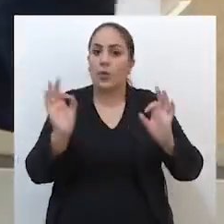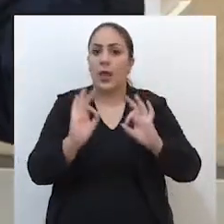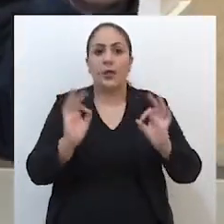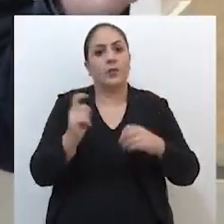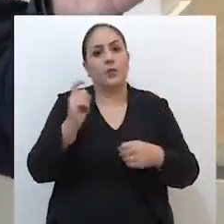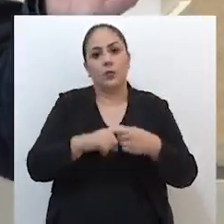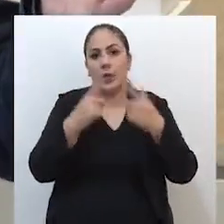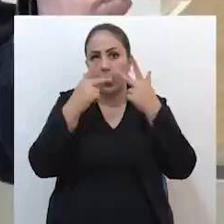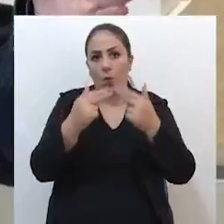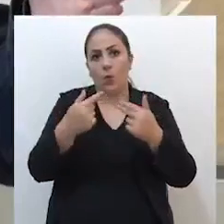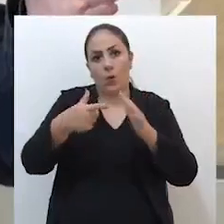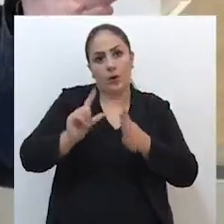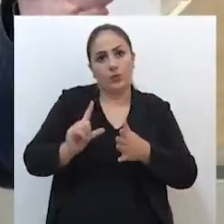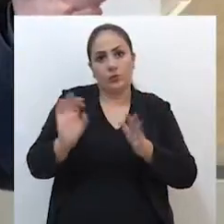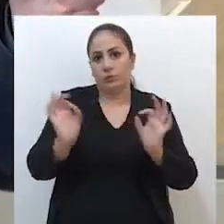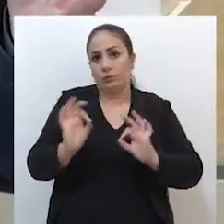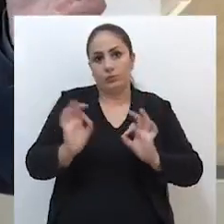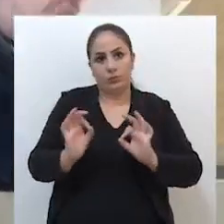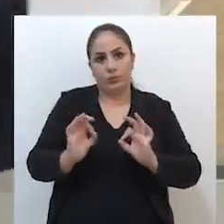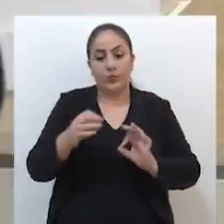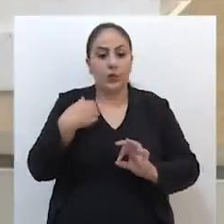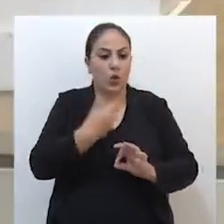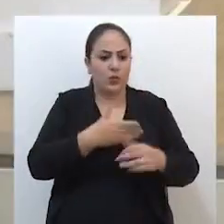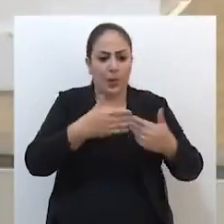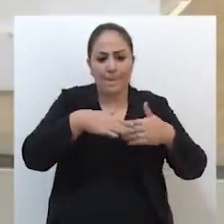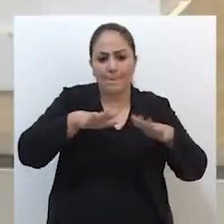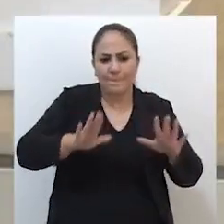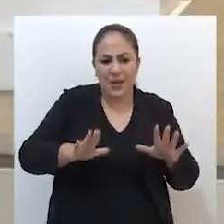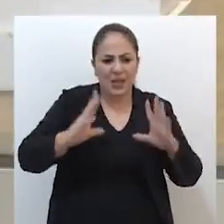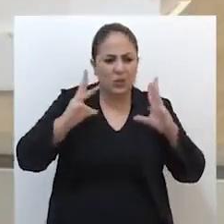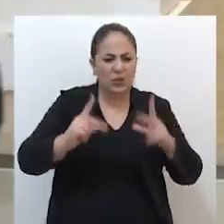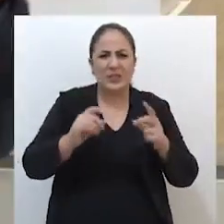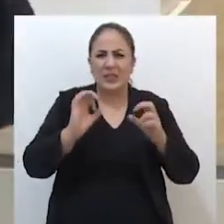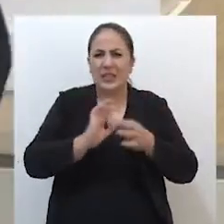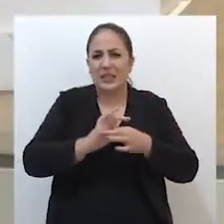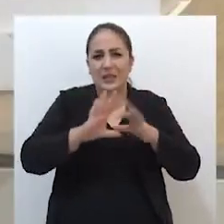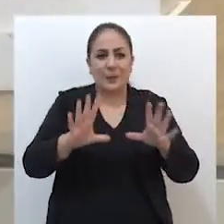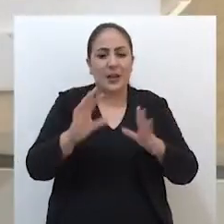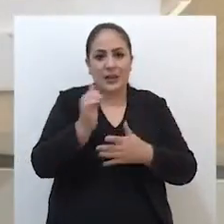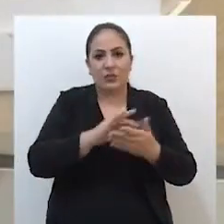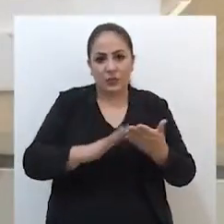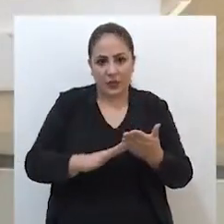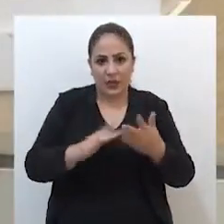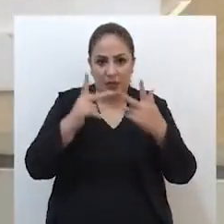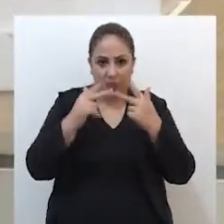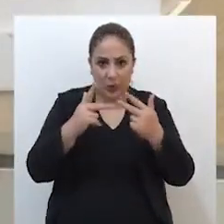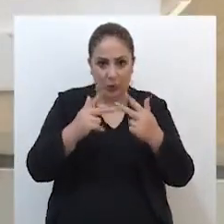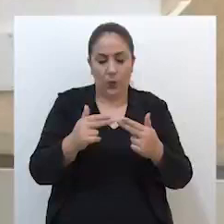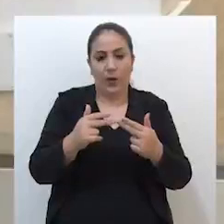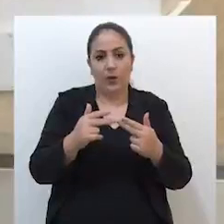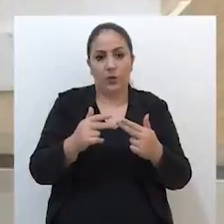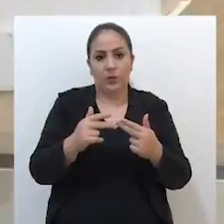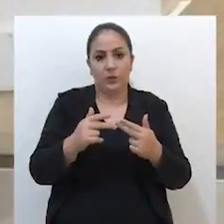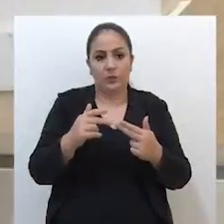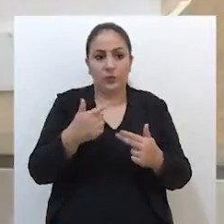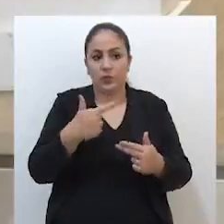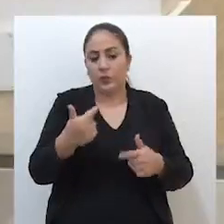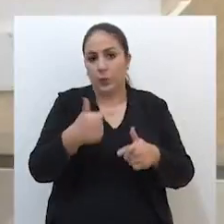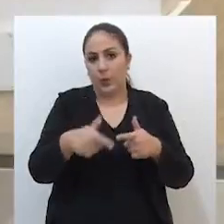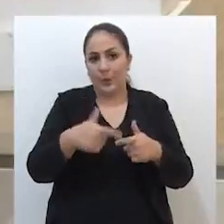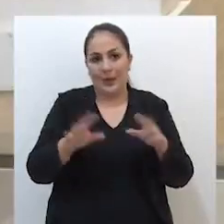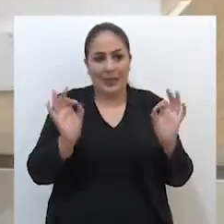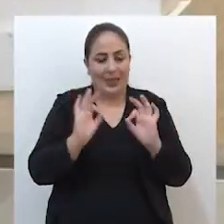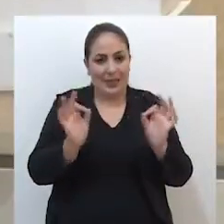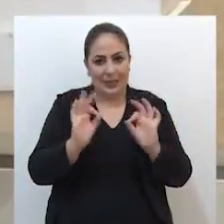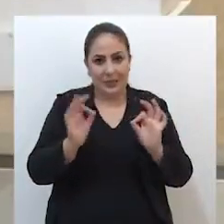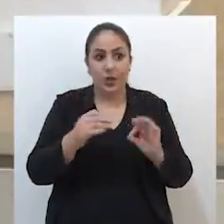nada será como antes. Nós não vamos abrir as coisas, liberar as atividades como se nós não tivéssemos tido